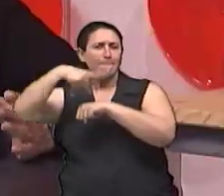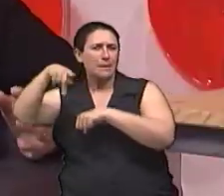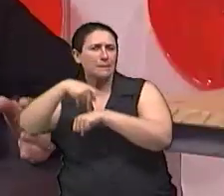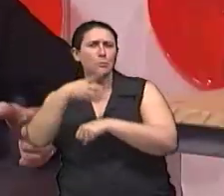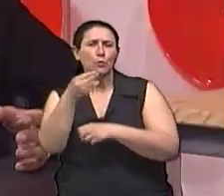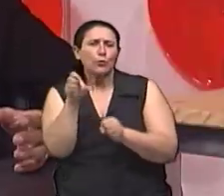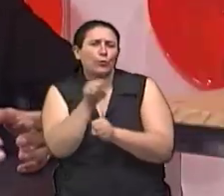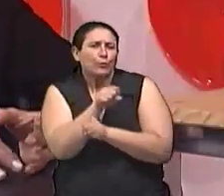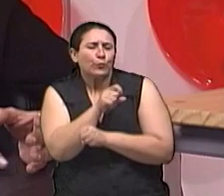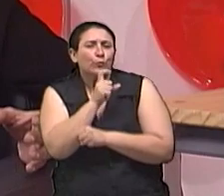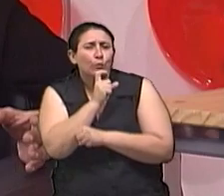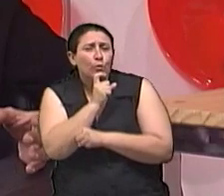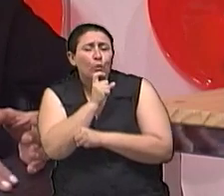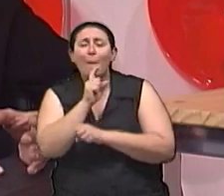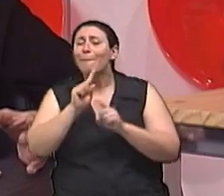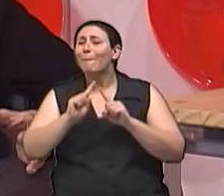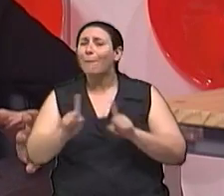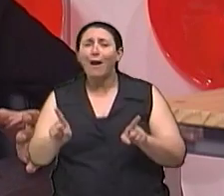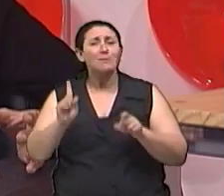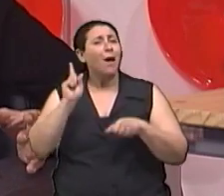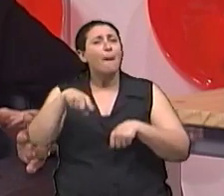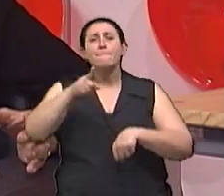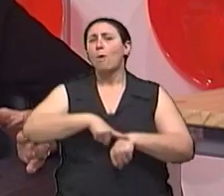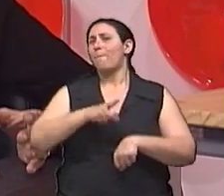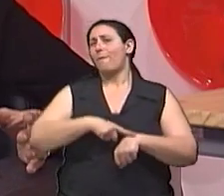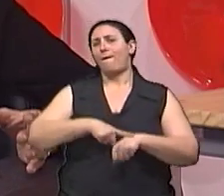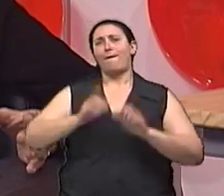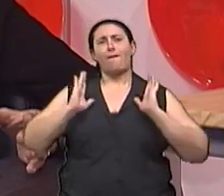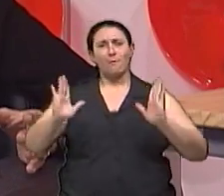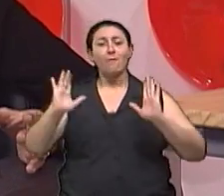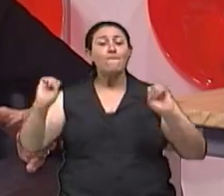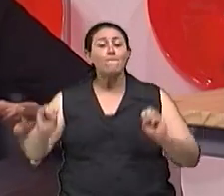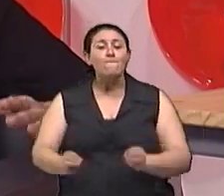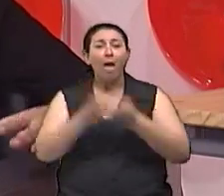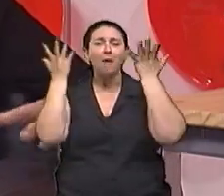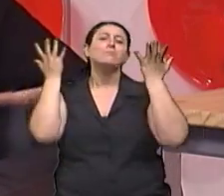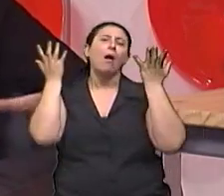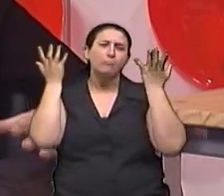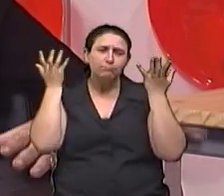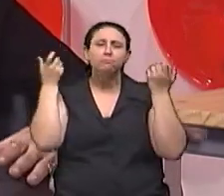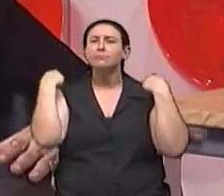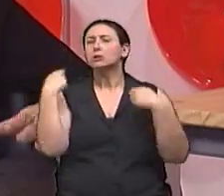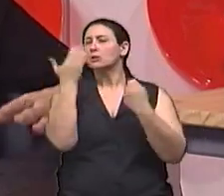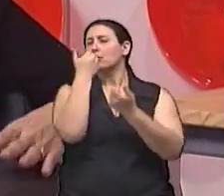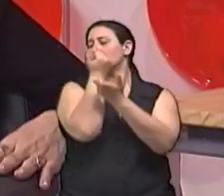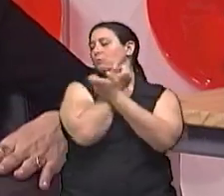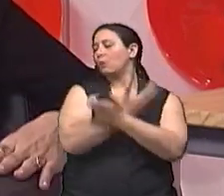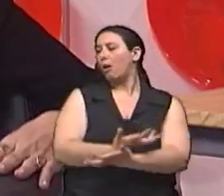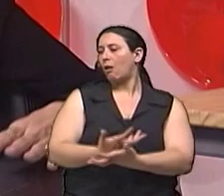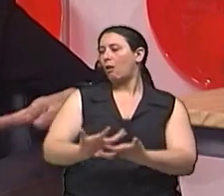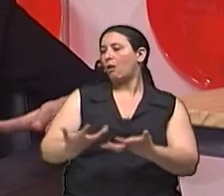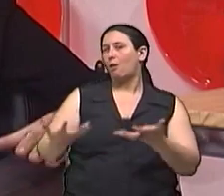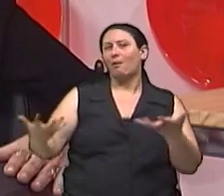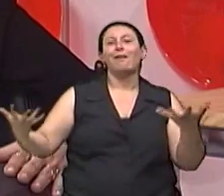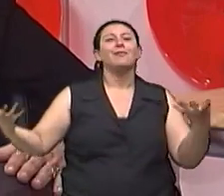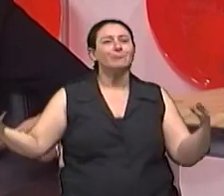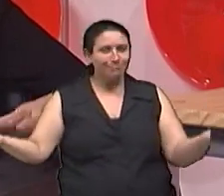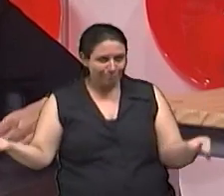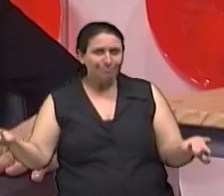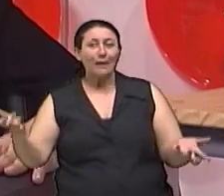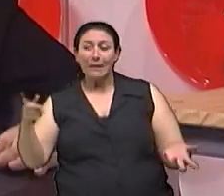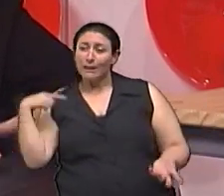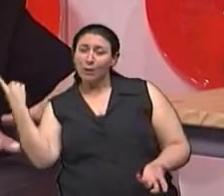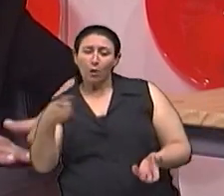frios, mas são os próprios momentos dessas festividades que infelizmente nos levam, às vezes,